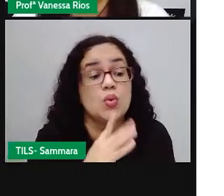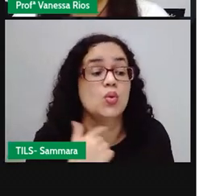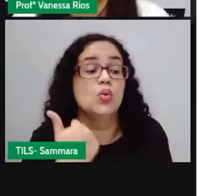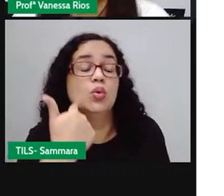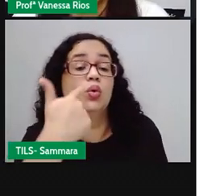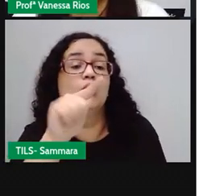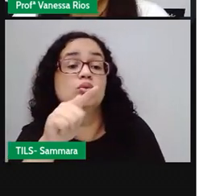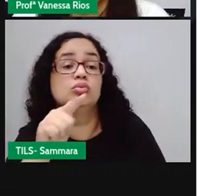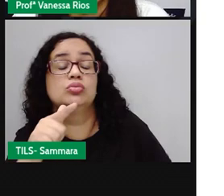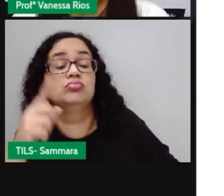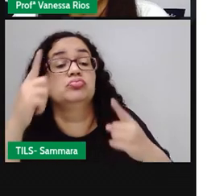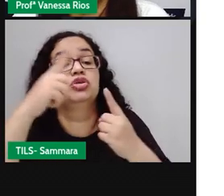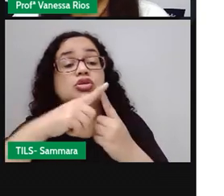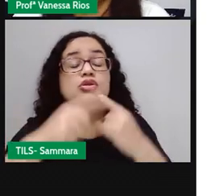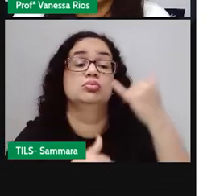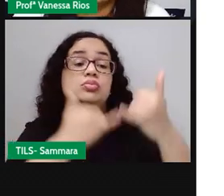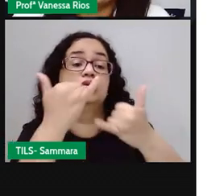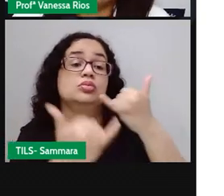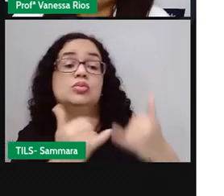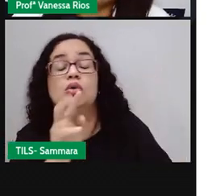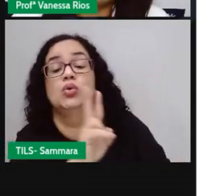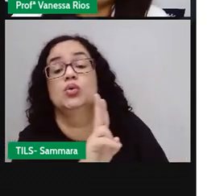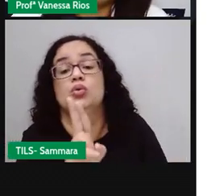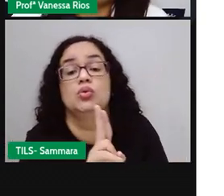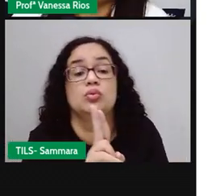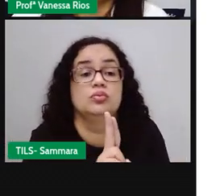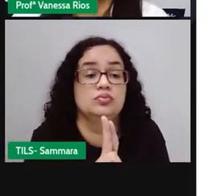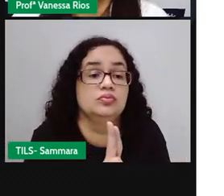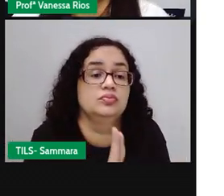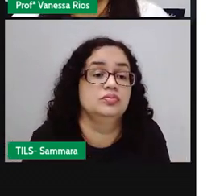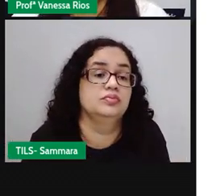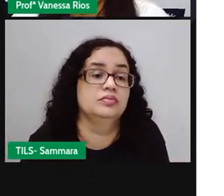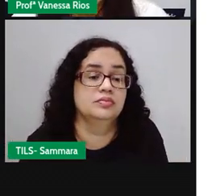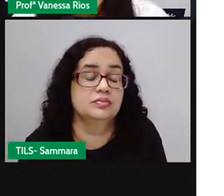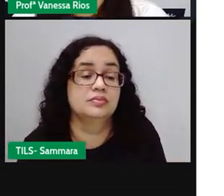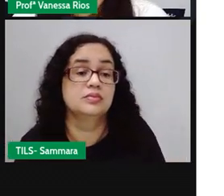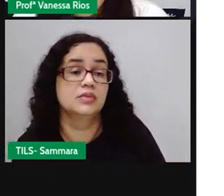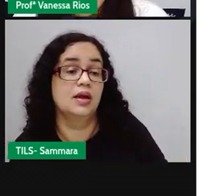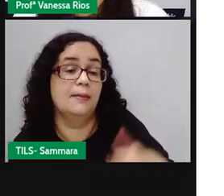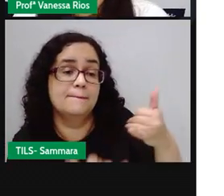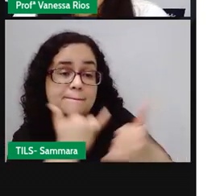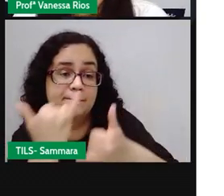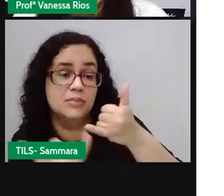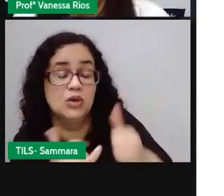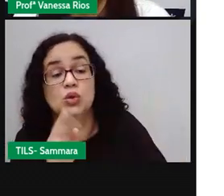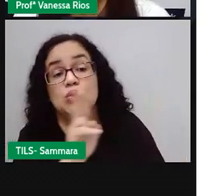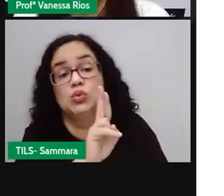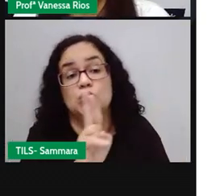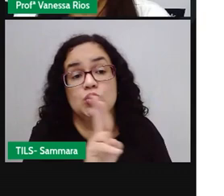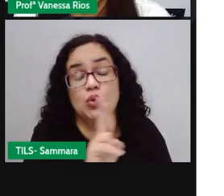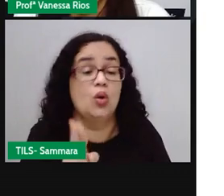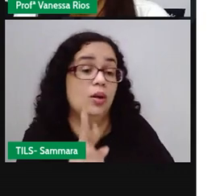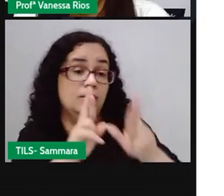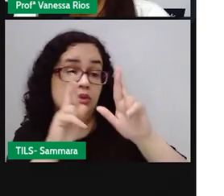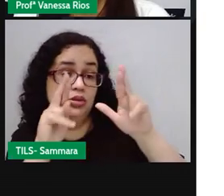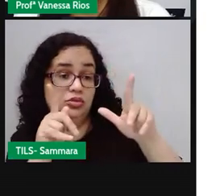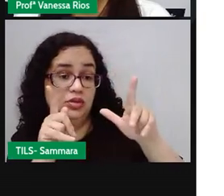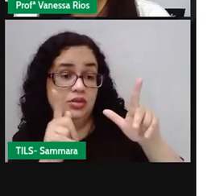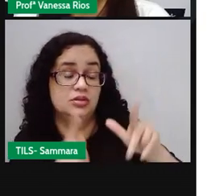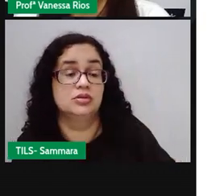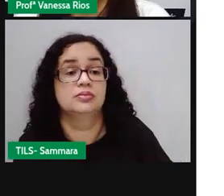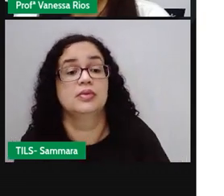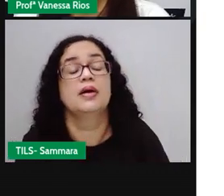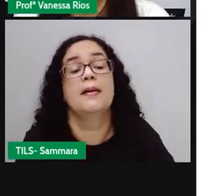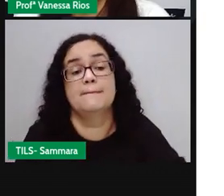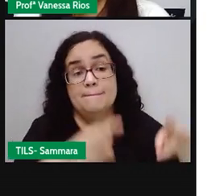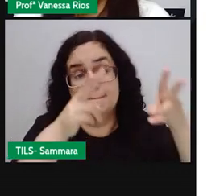outro tipo de brincadeira, né? Com o mesmo nome? Ou então a mesma brincadeira com o nome diferente? Então,